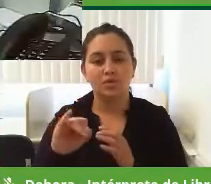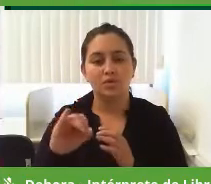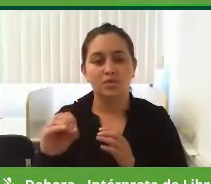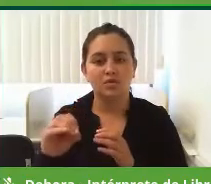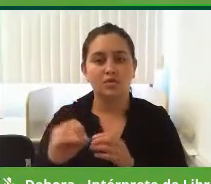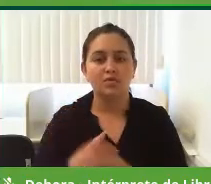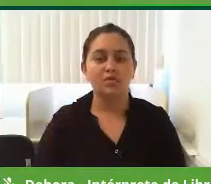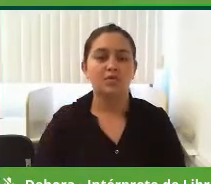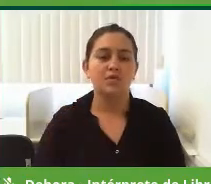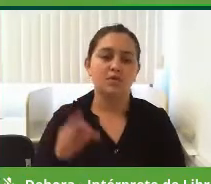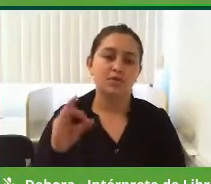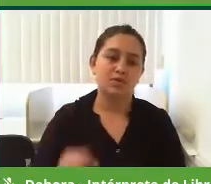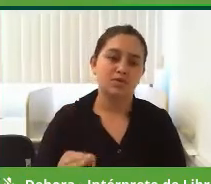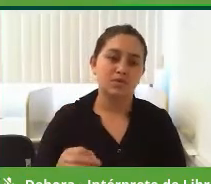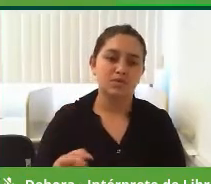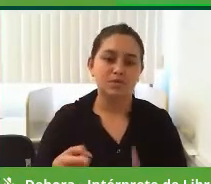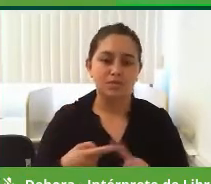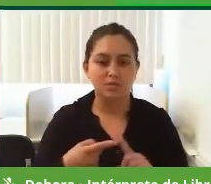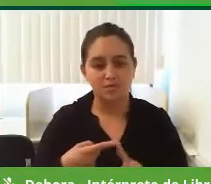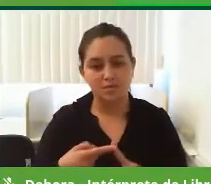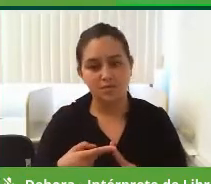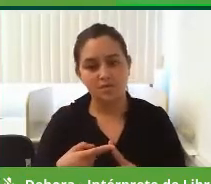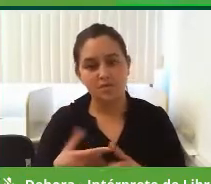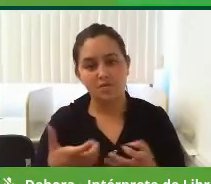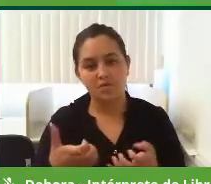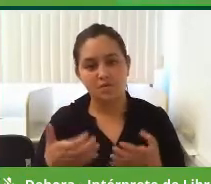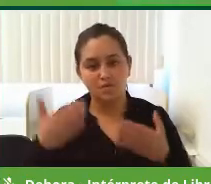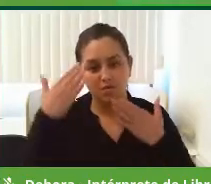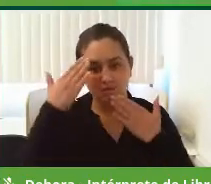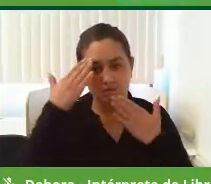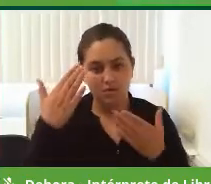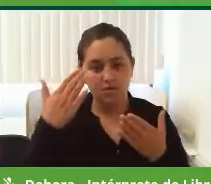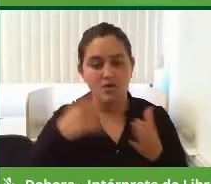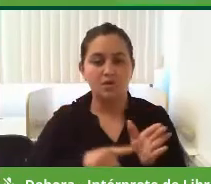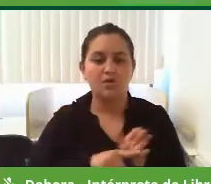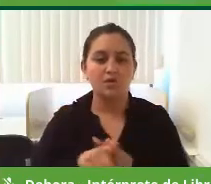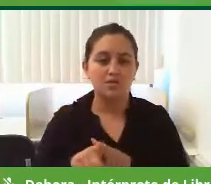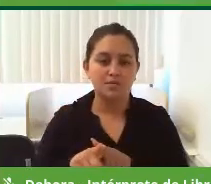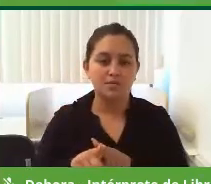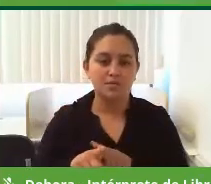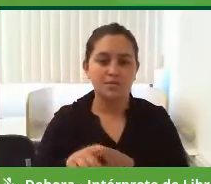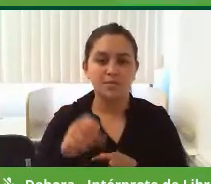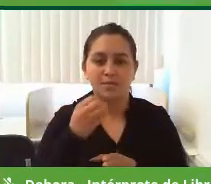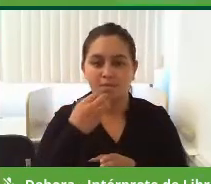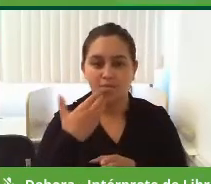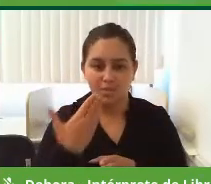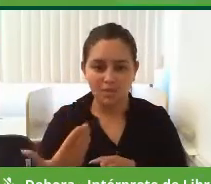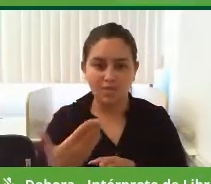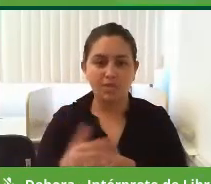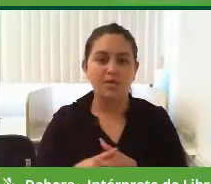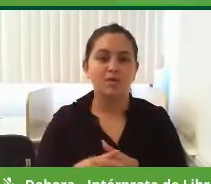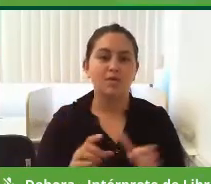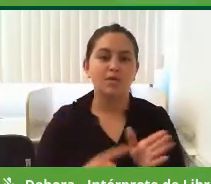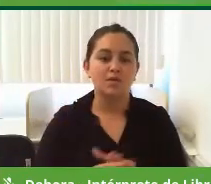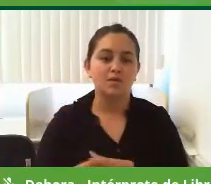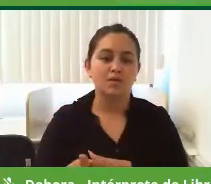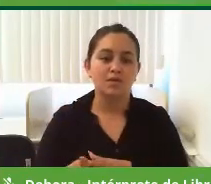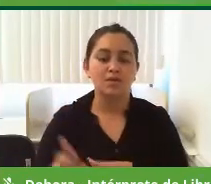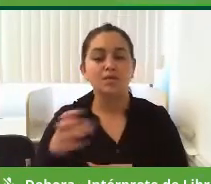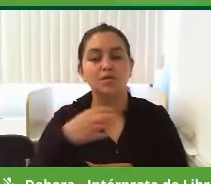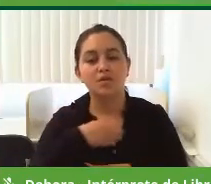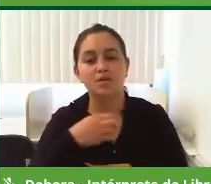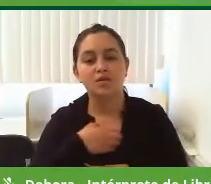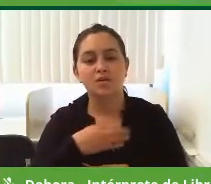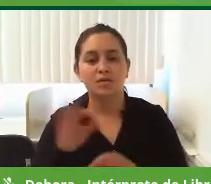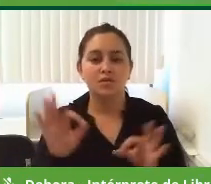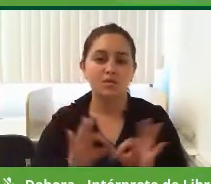Certo, primeiro eu quero agradecer o Edélcio pela pergunta que foi muito boa essa pergunta, no sentido de